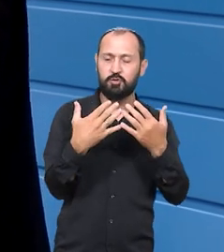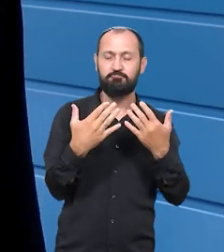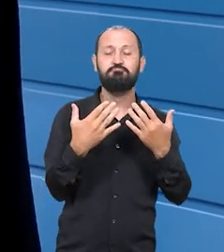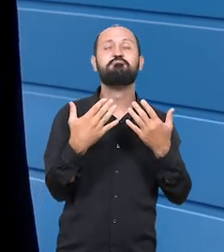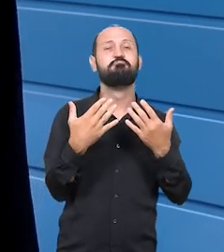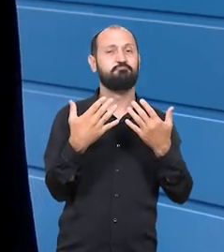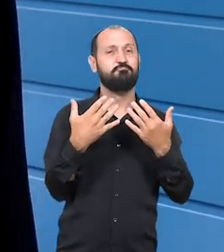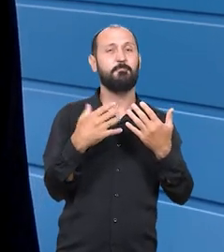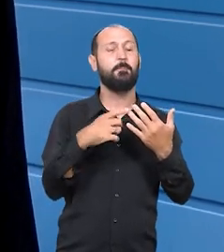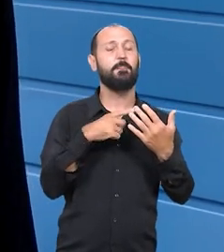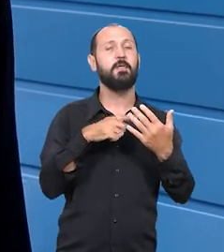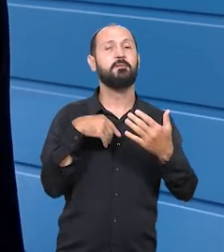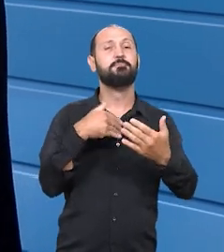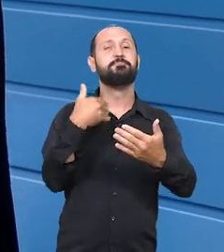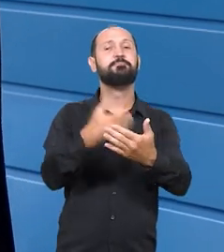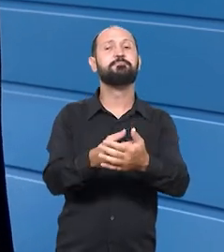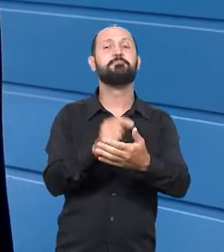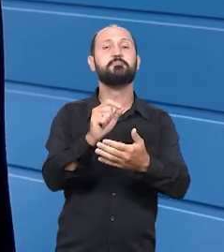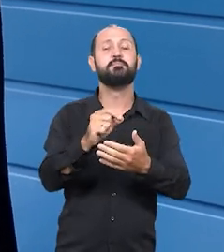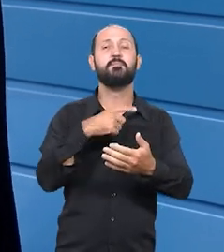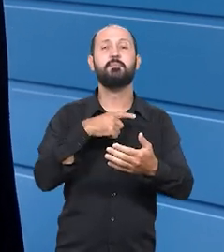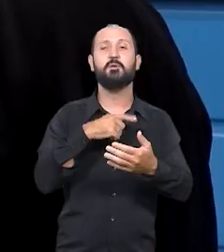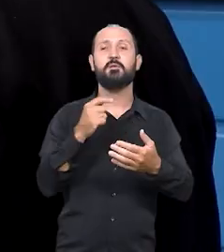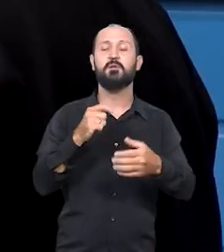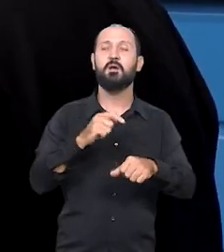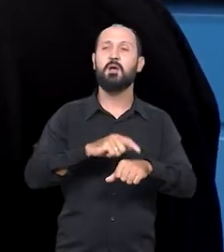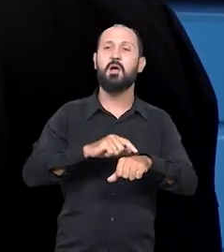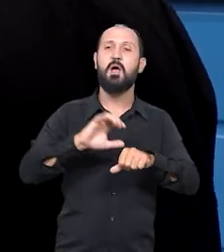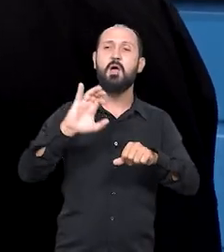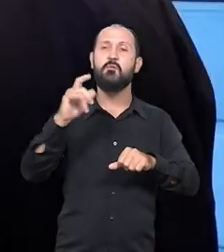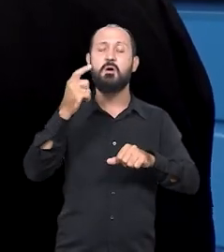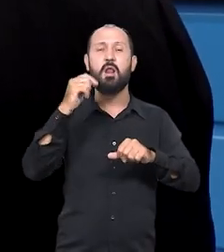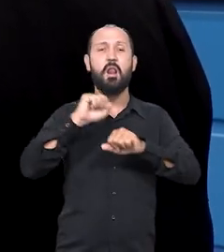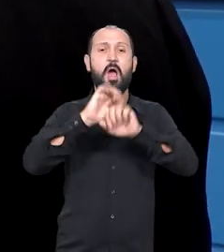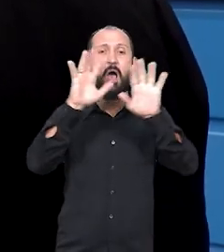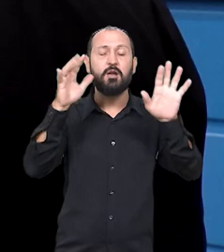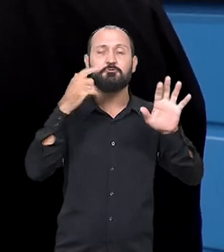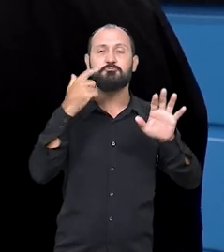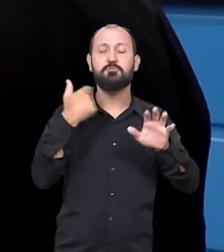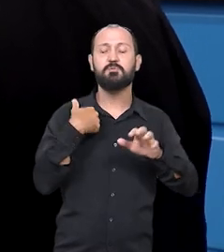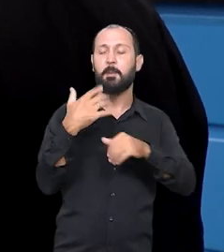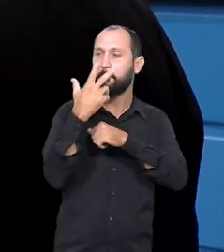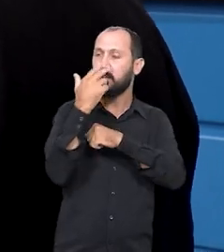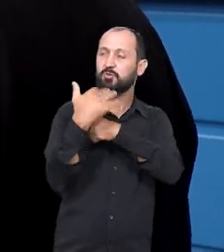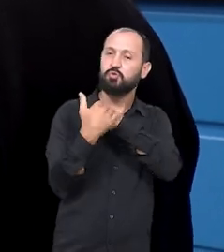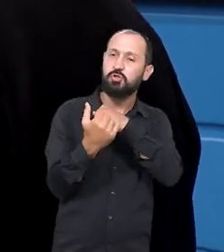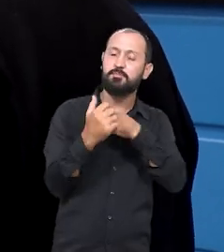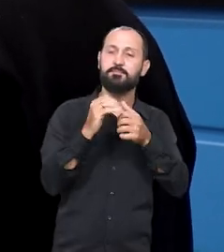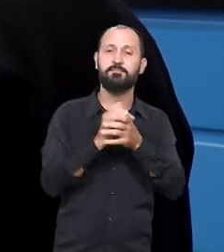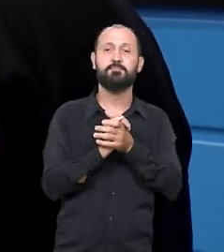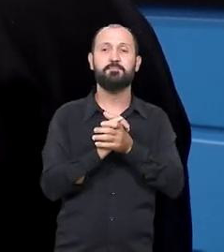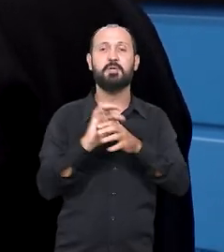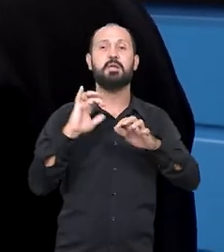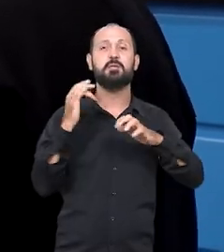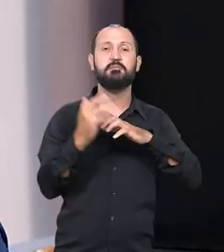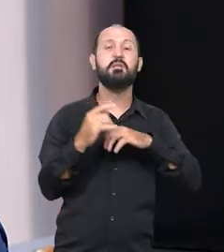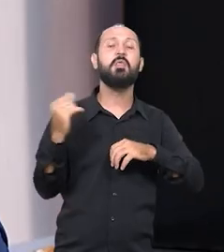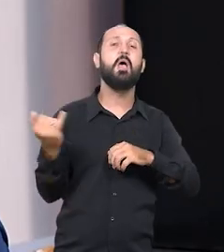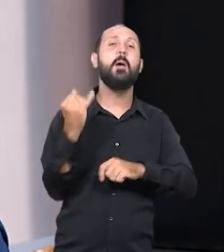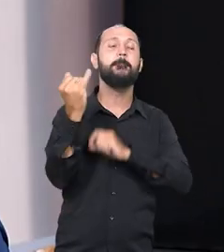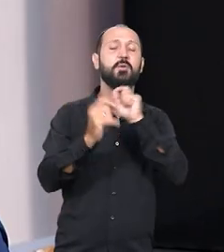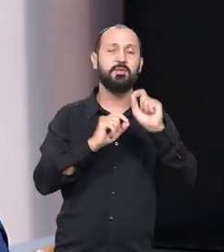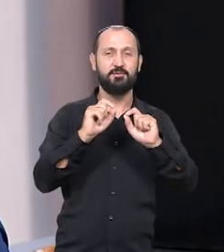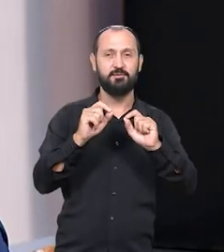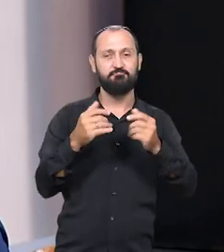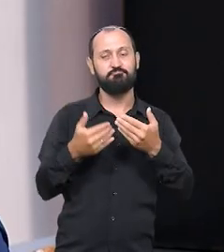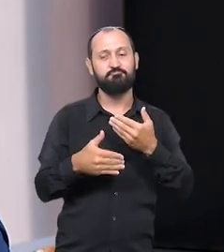acabou colocando o nosso nome em evidência e houve um chamado, eu entendo que seja um chamado. Eu acho que as redes sociais têm papel fundamental nisso.